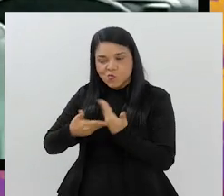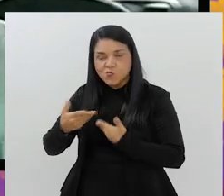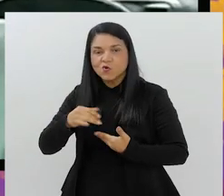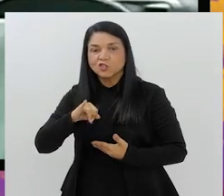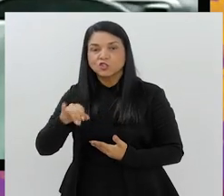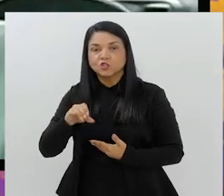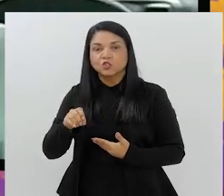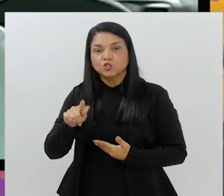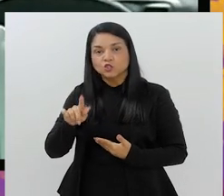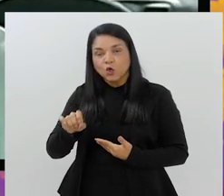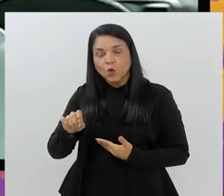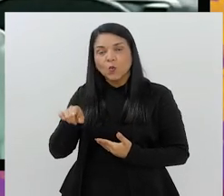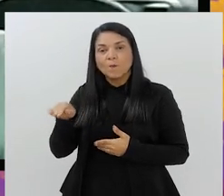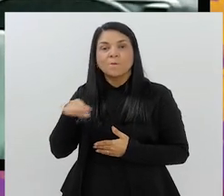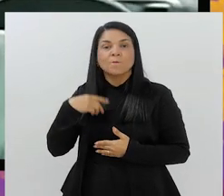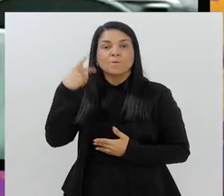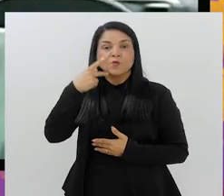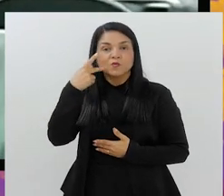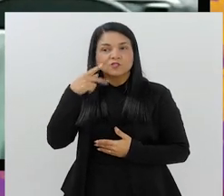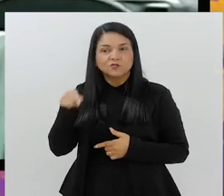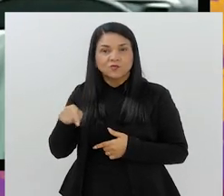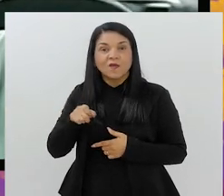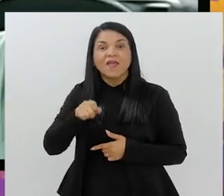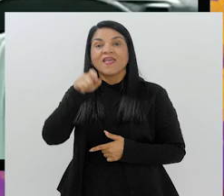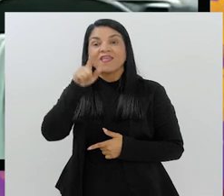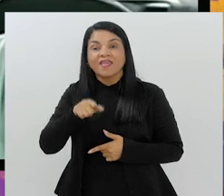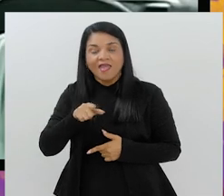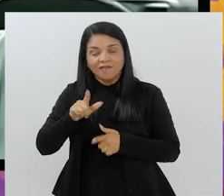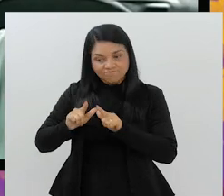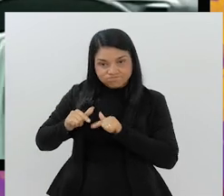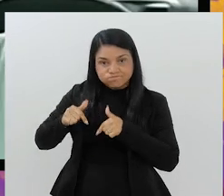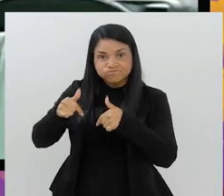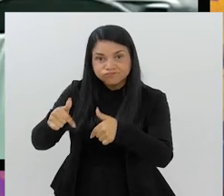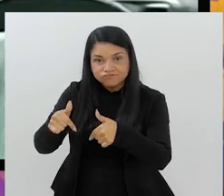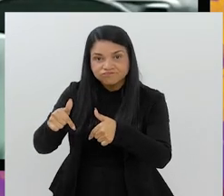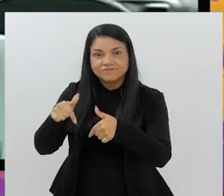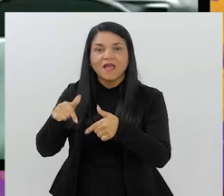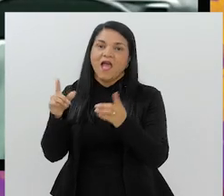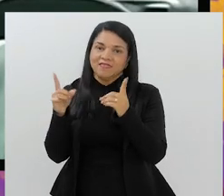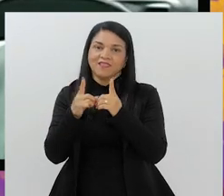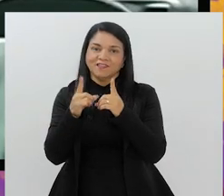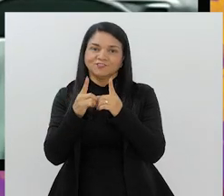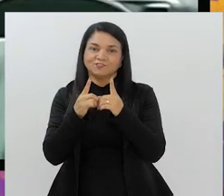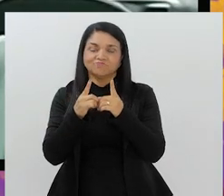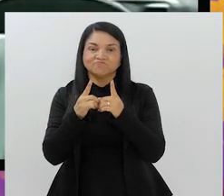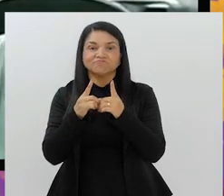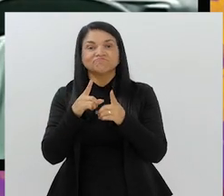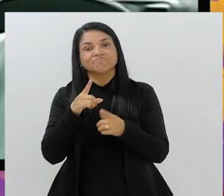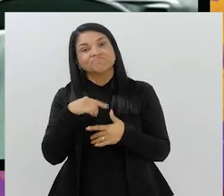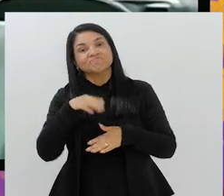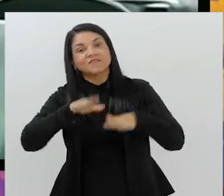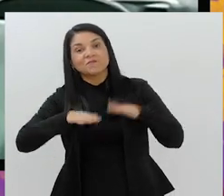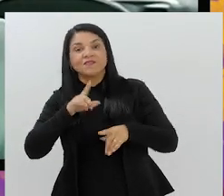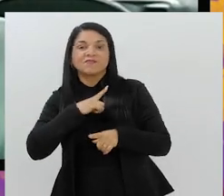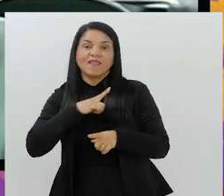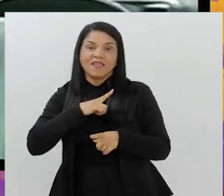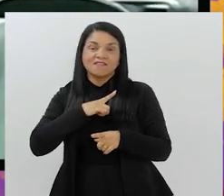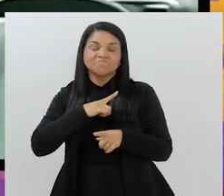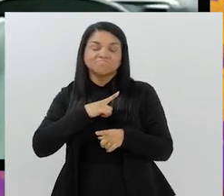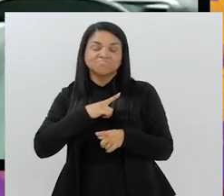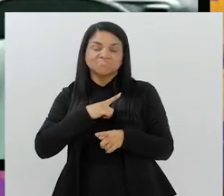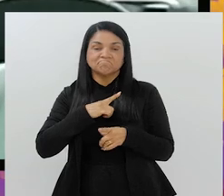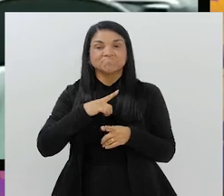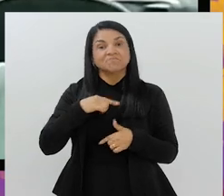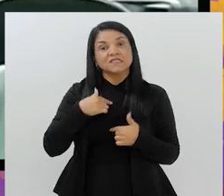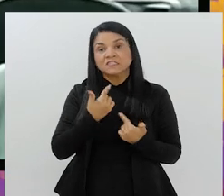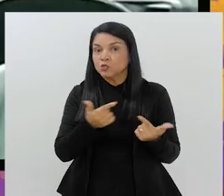É um jogo político. Tudo é um jogo político. Dependendo de quem tenha o pleito, de quem tem a iniciativa, ela é atendida. E dependendo de quem tenha,